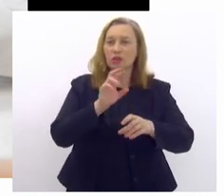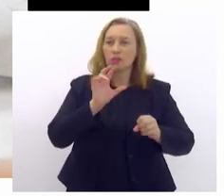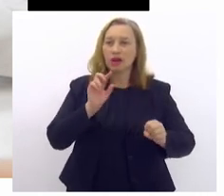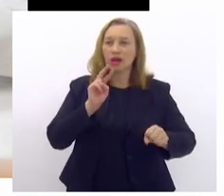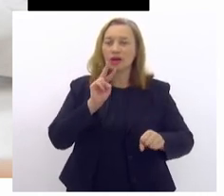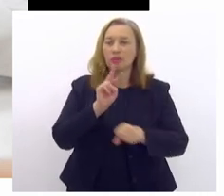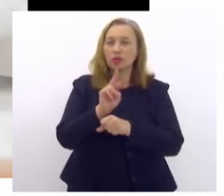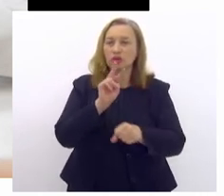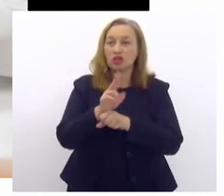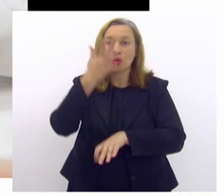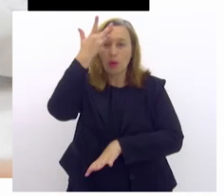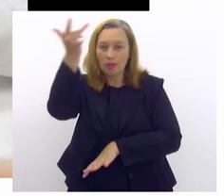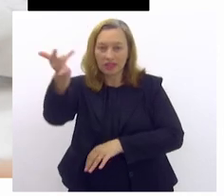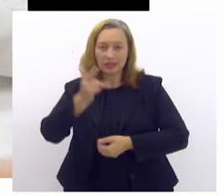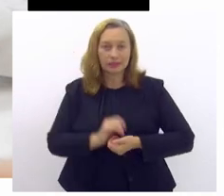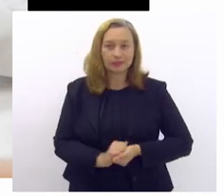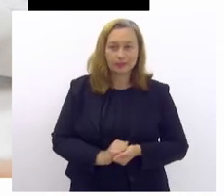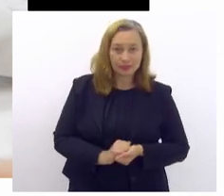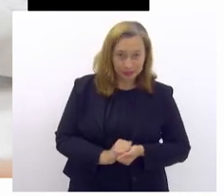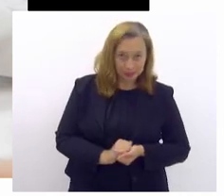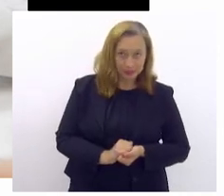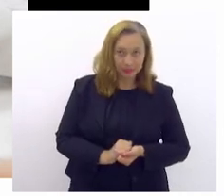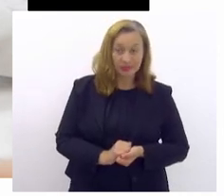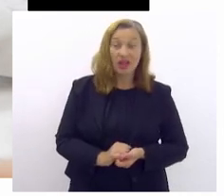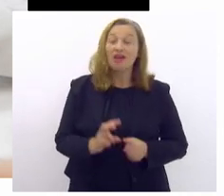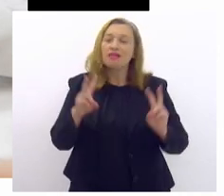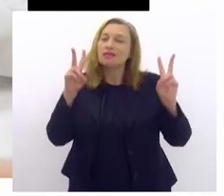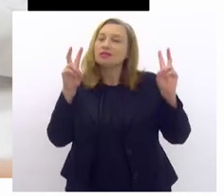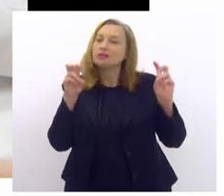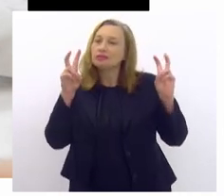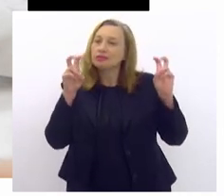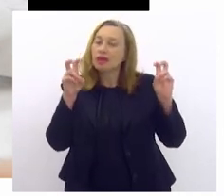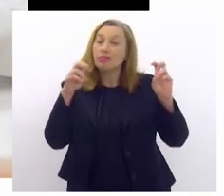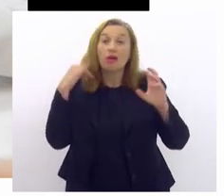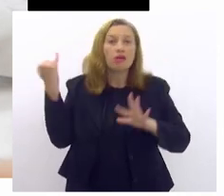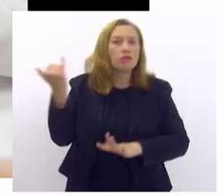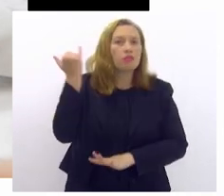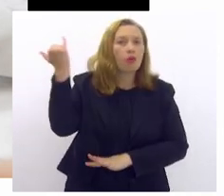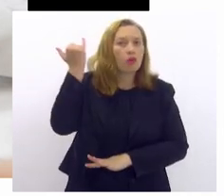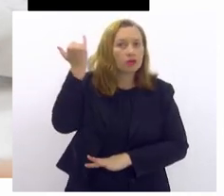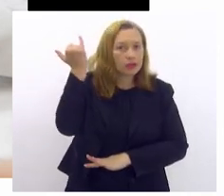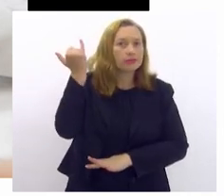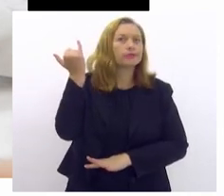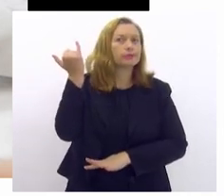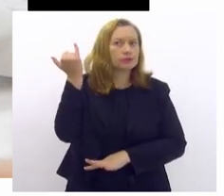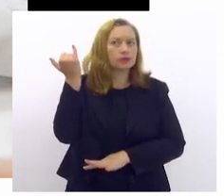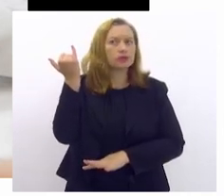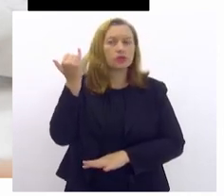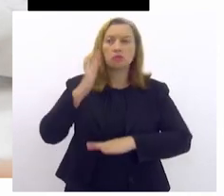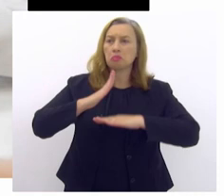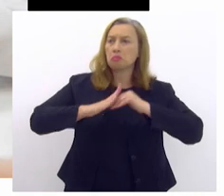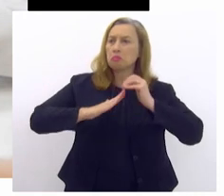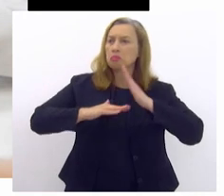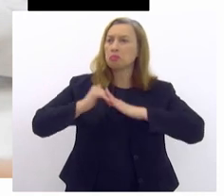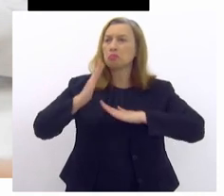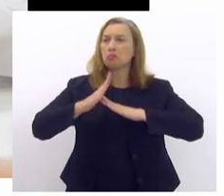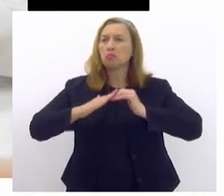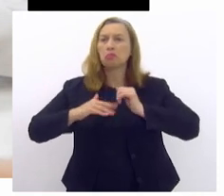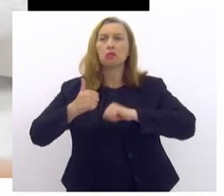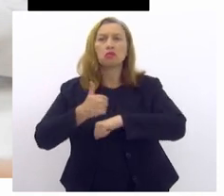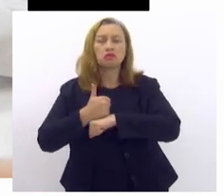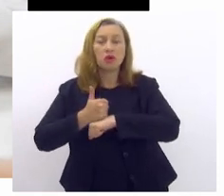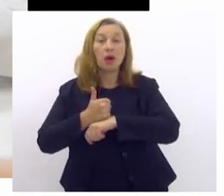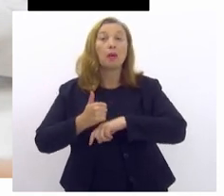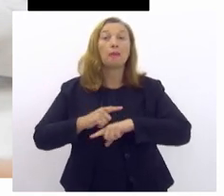o amanhã. Esse tema é muito importante tanto para profissionais quanto